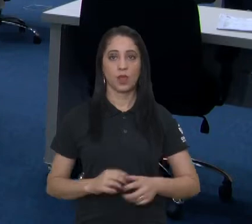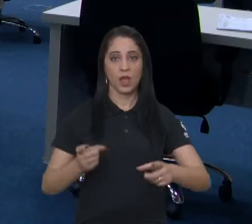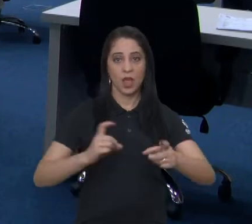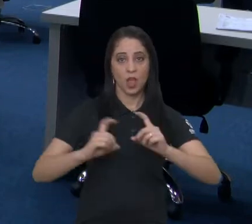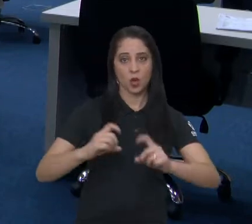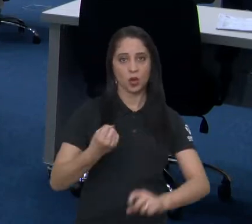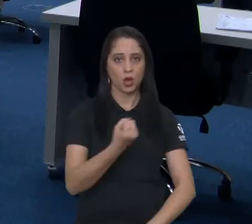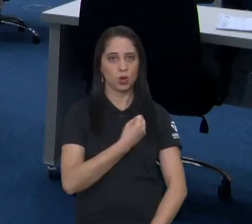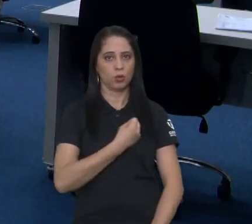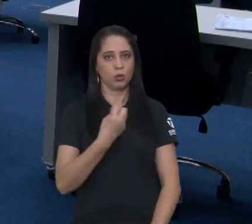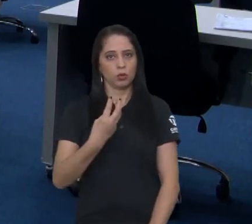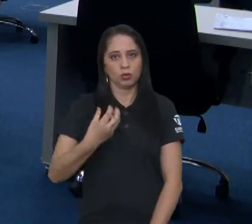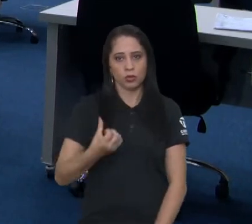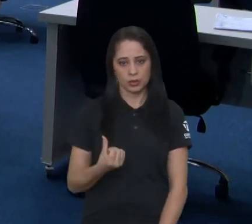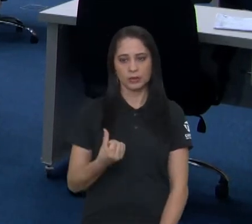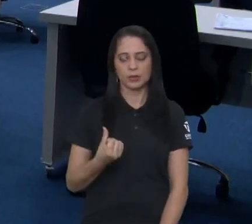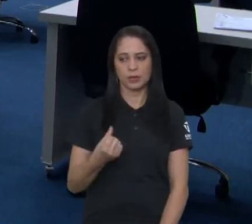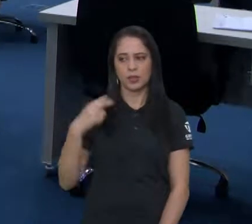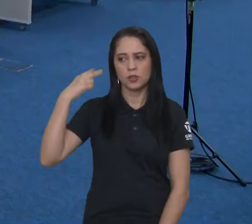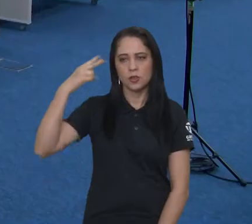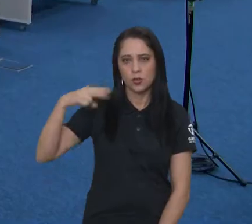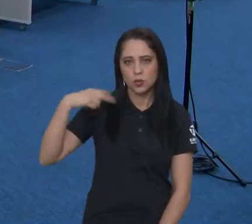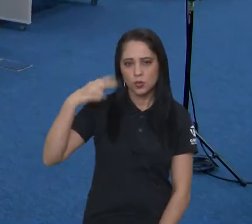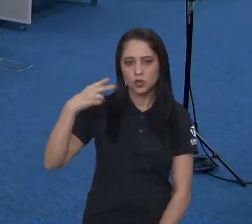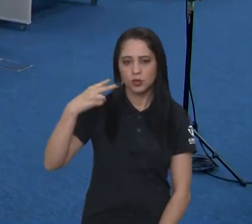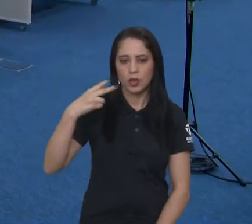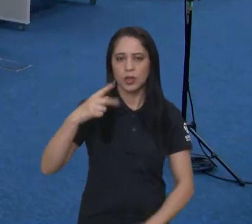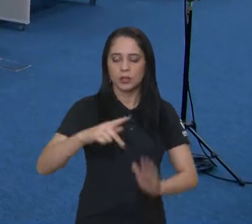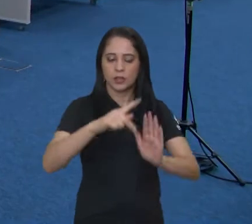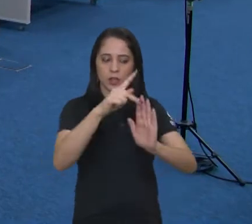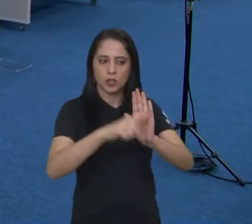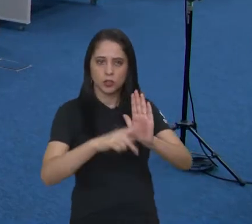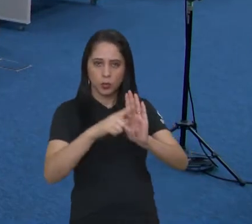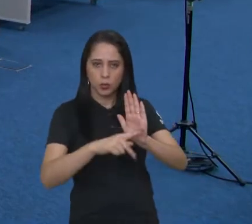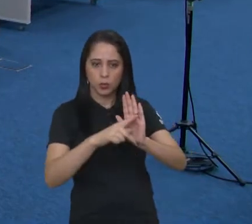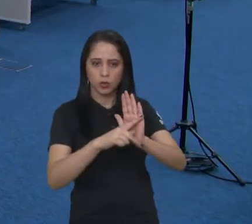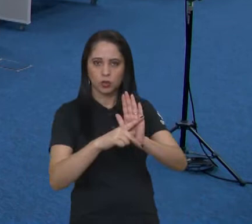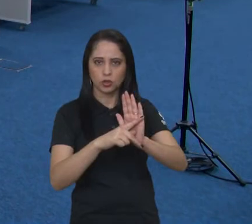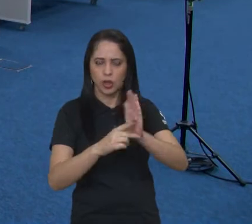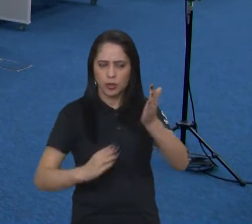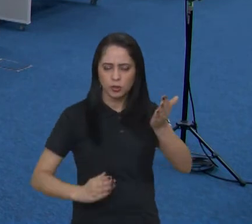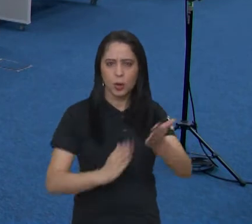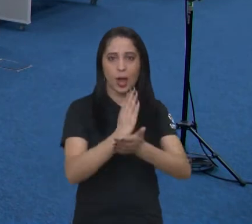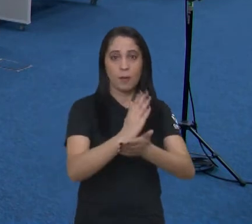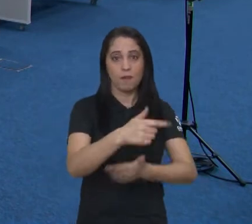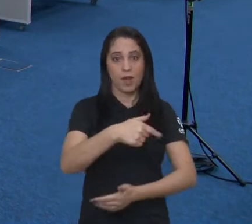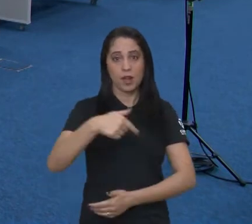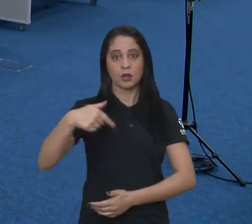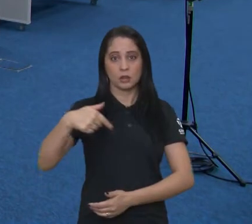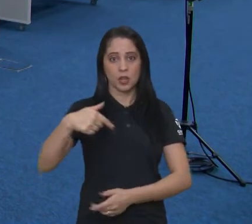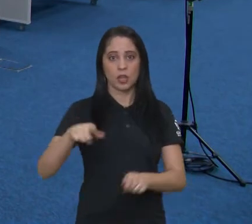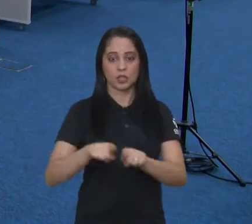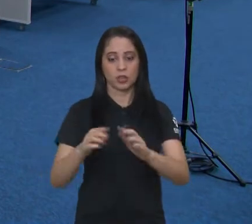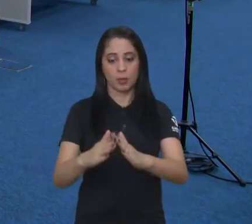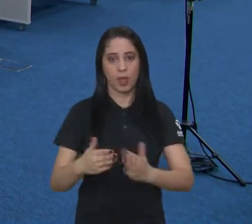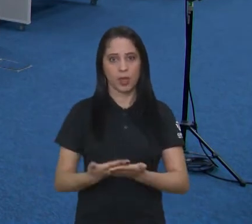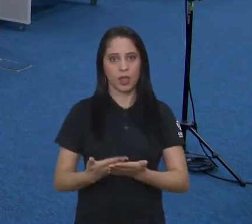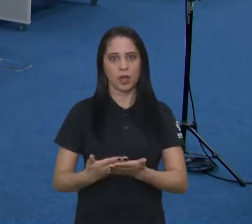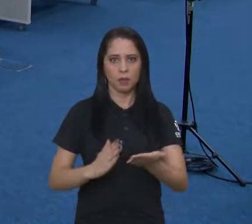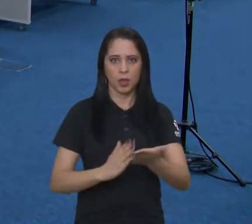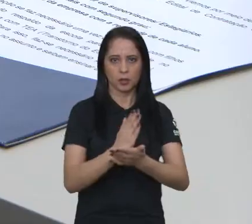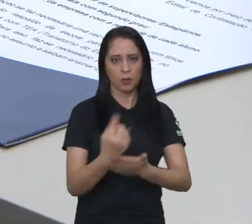Na 36ª sessão do ano, os vereadores aprovaram por unanimidade sete projetos e um